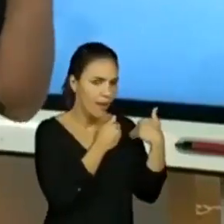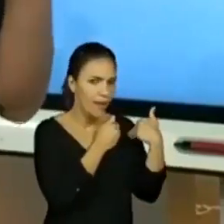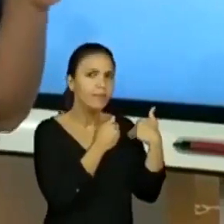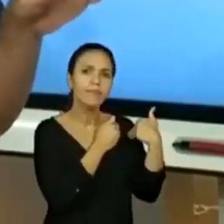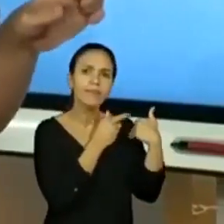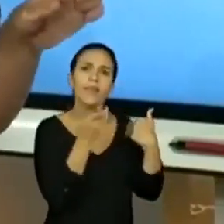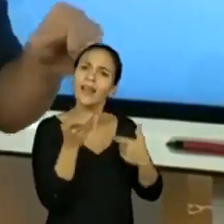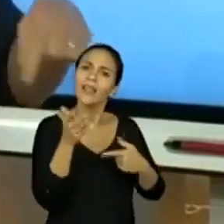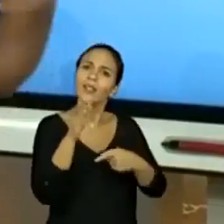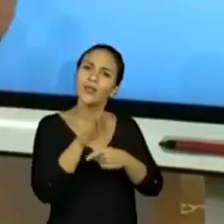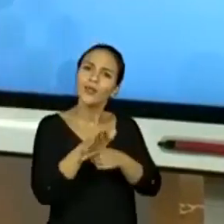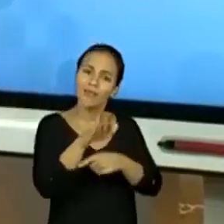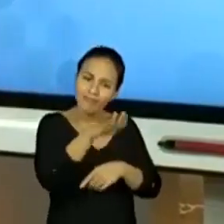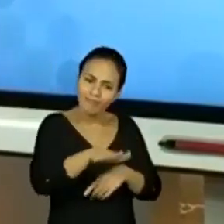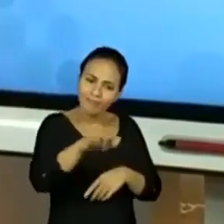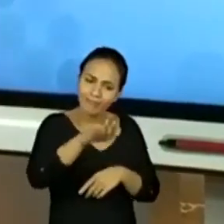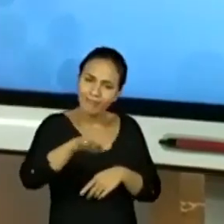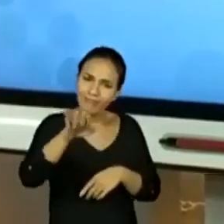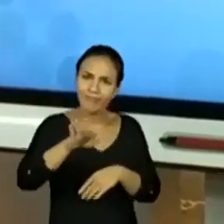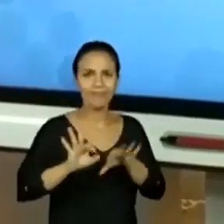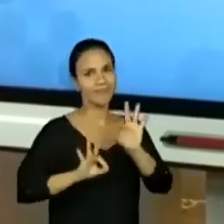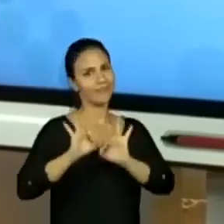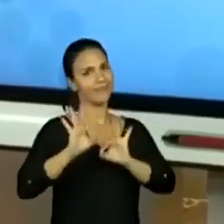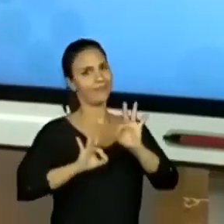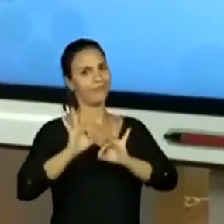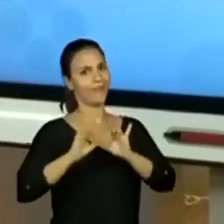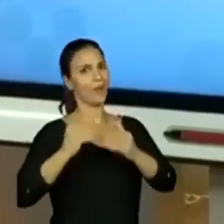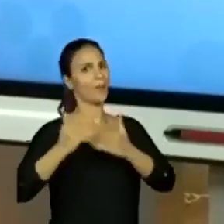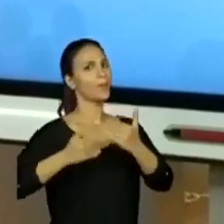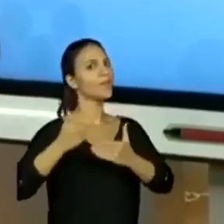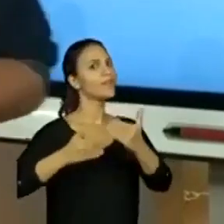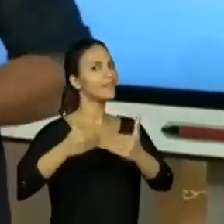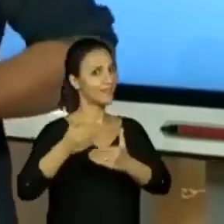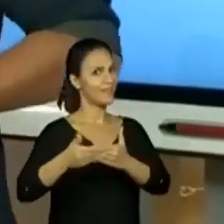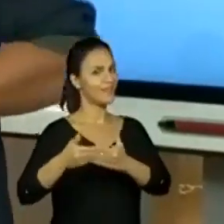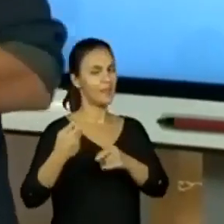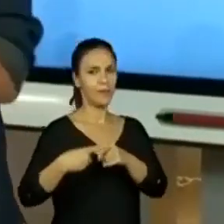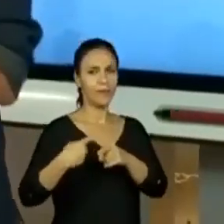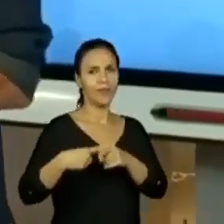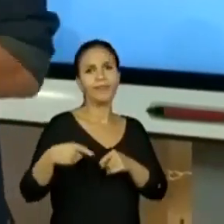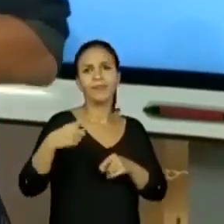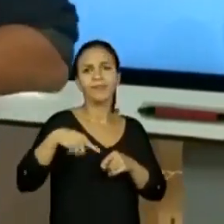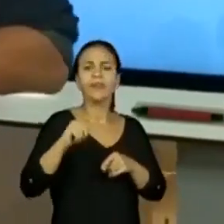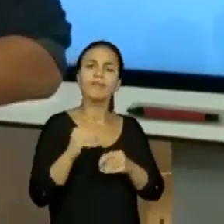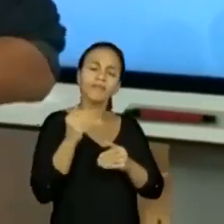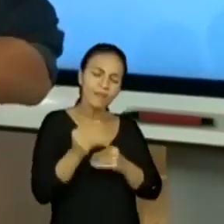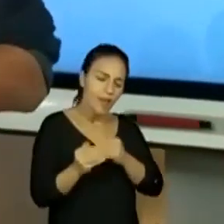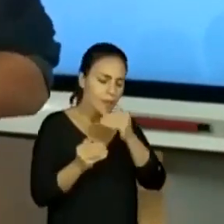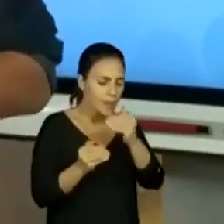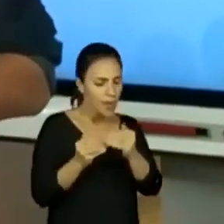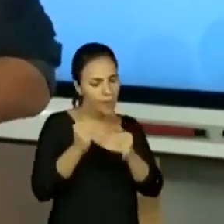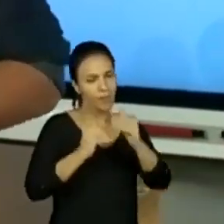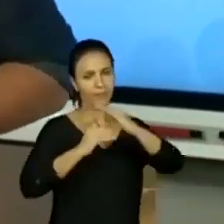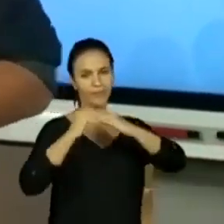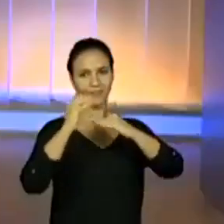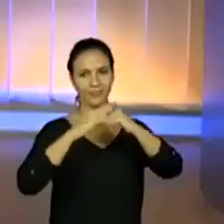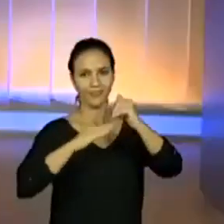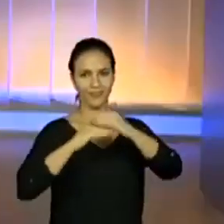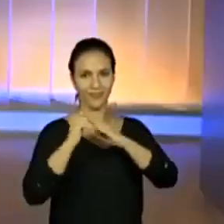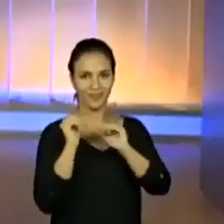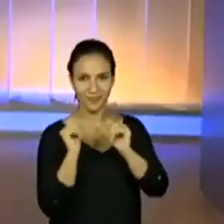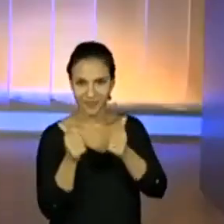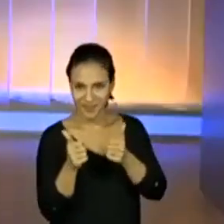Auxilie os pequenos a se organizar para esse processo. Afinal, eles ainda estão num processo de construção. Tudo bem?